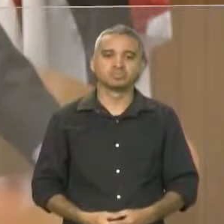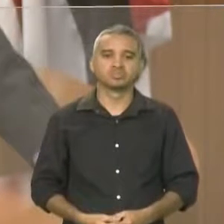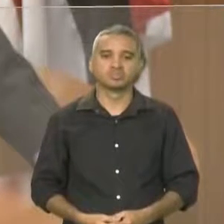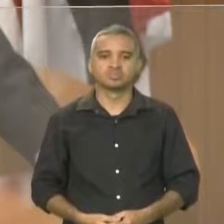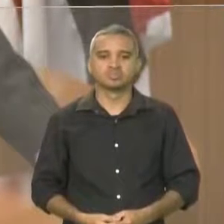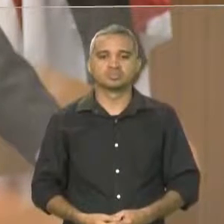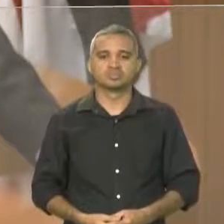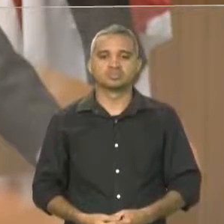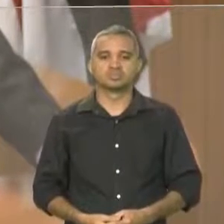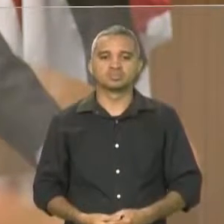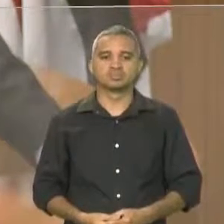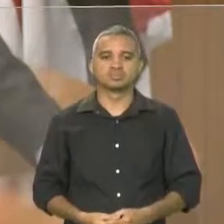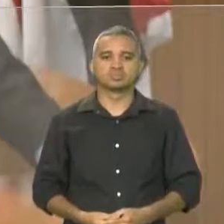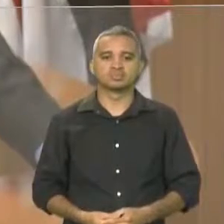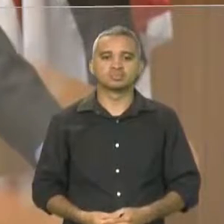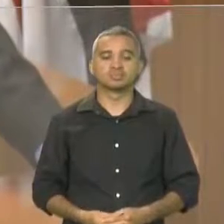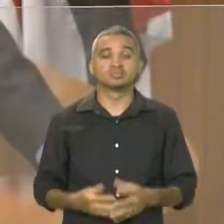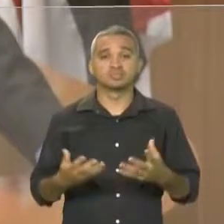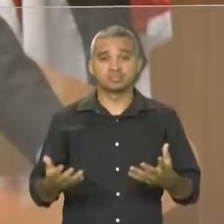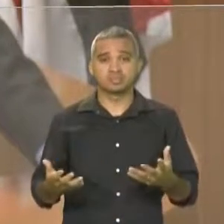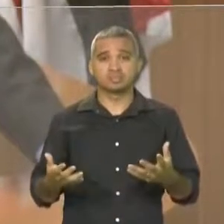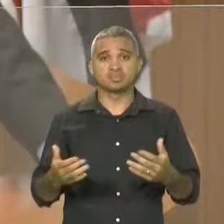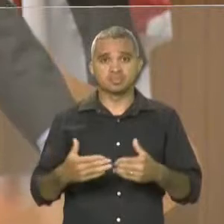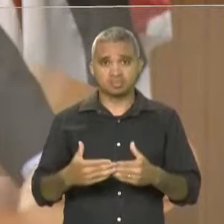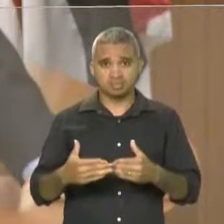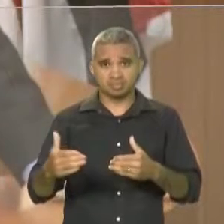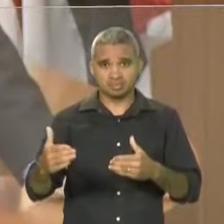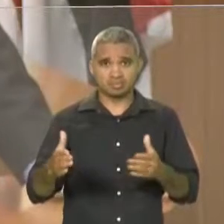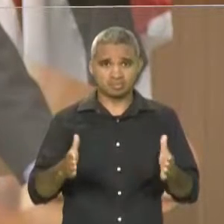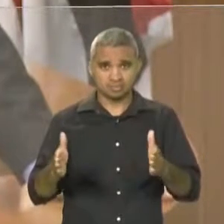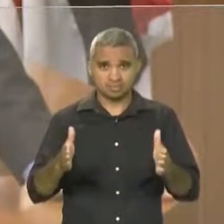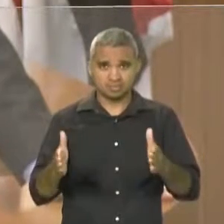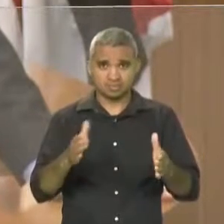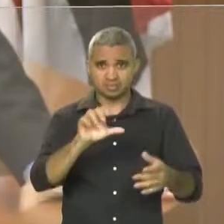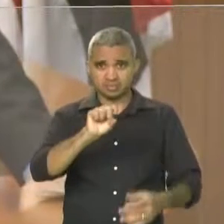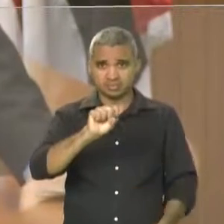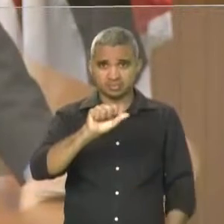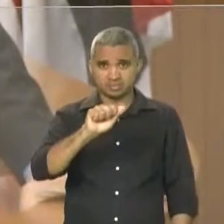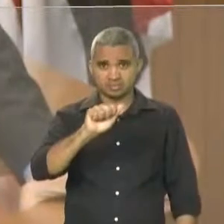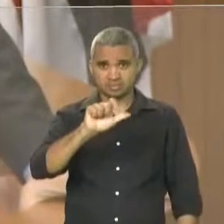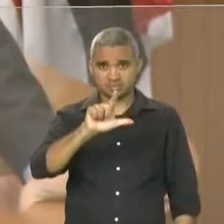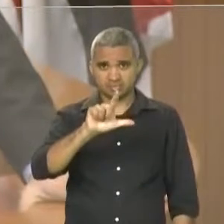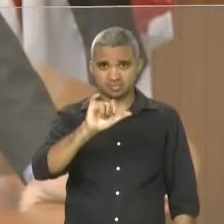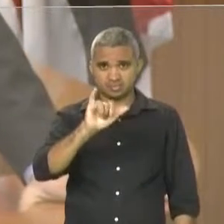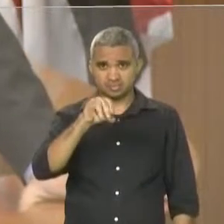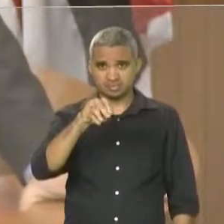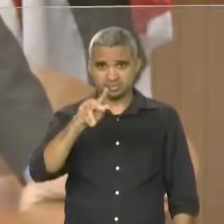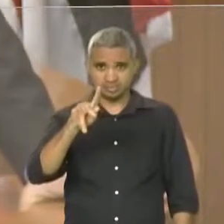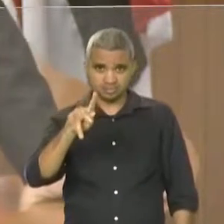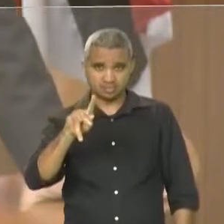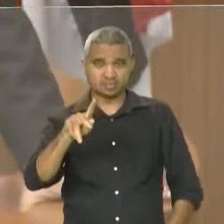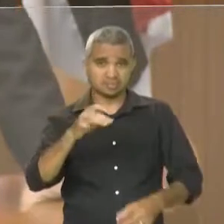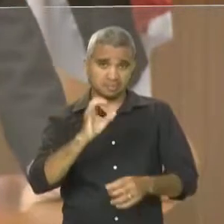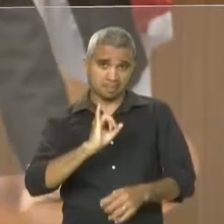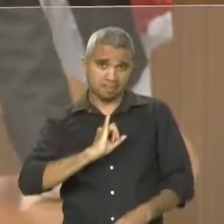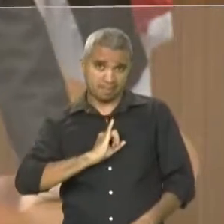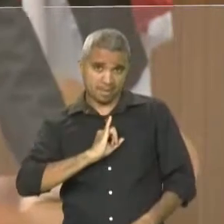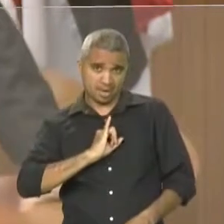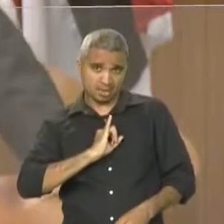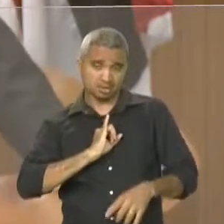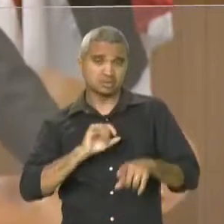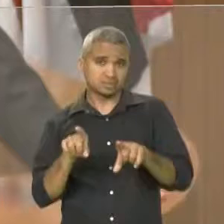E, nesses dias do Salimpe, Imperatriz ferve, também, com todas as atividades